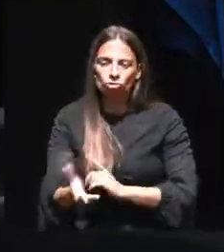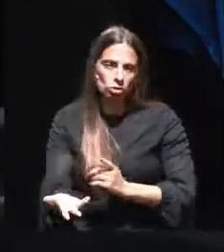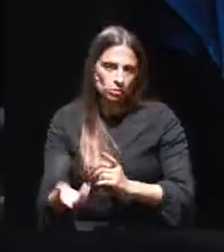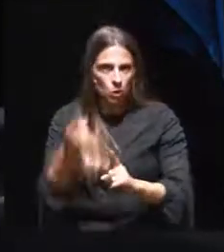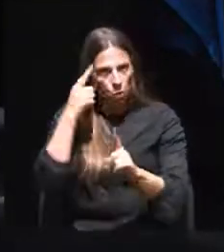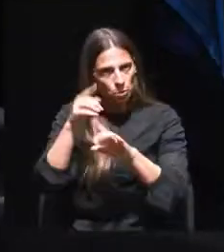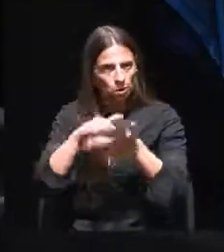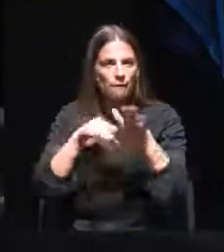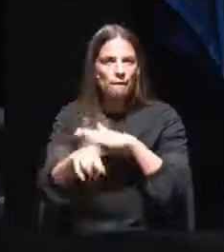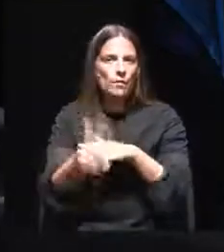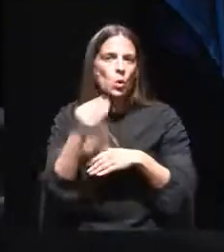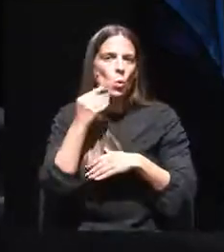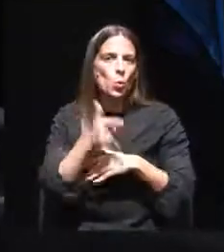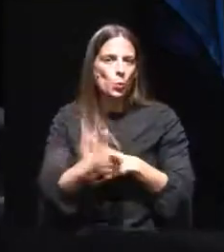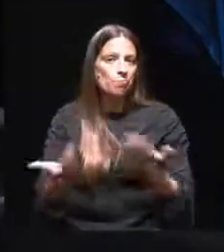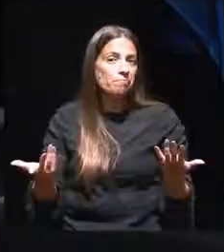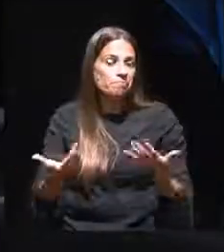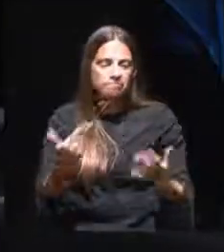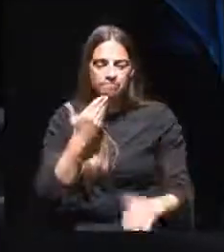Autarquia para concretizar esta deliberação. Obrigada.